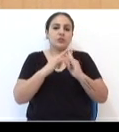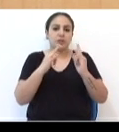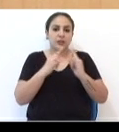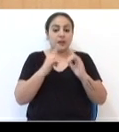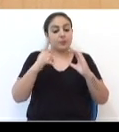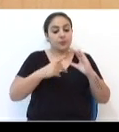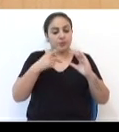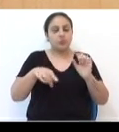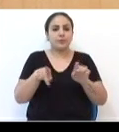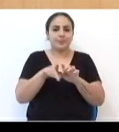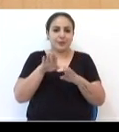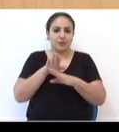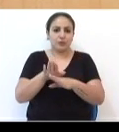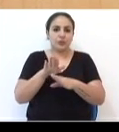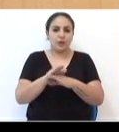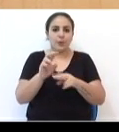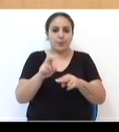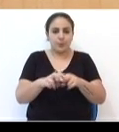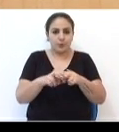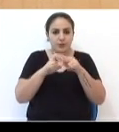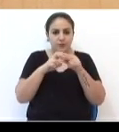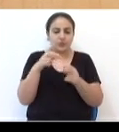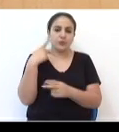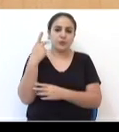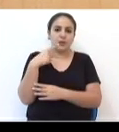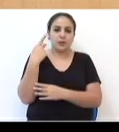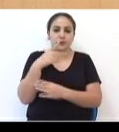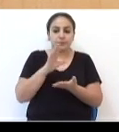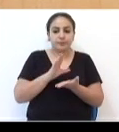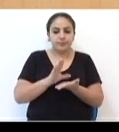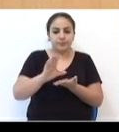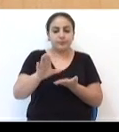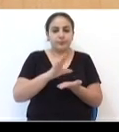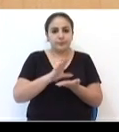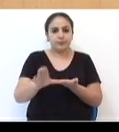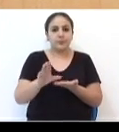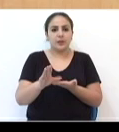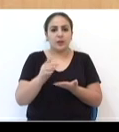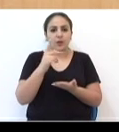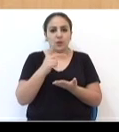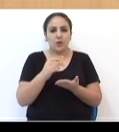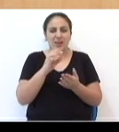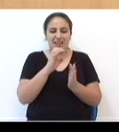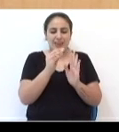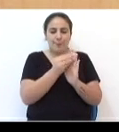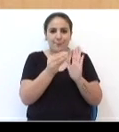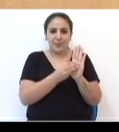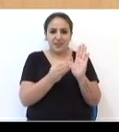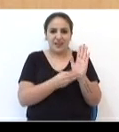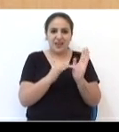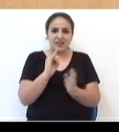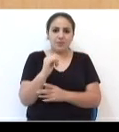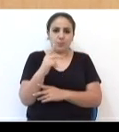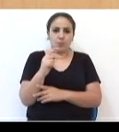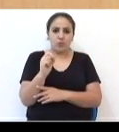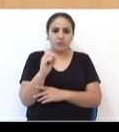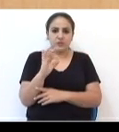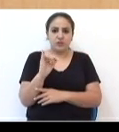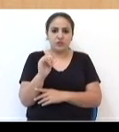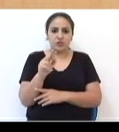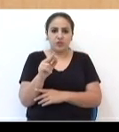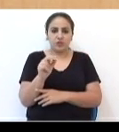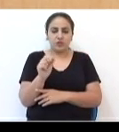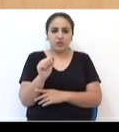também quer ajudar. Por isso, os parlamentares vão destinar recursos através de parte das emendas impositivas do